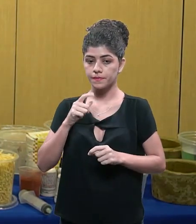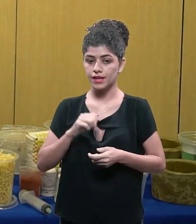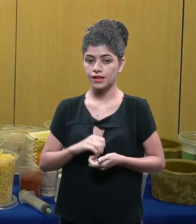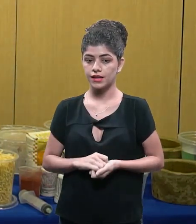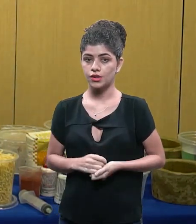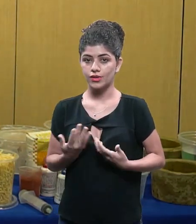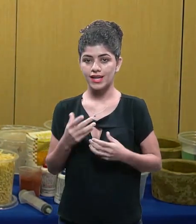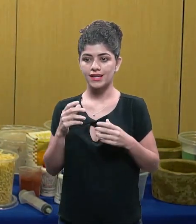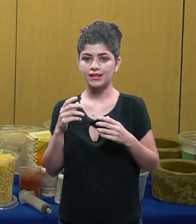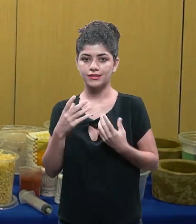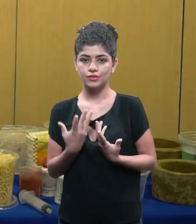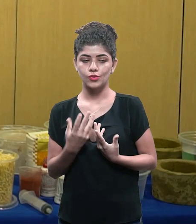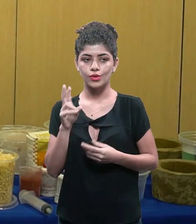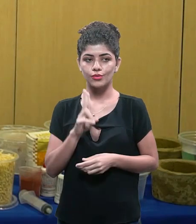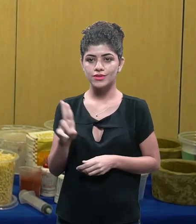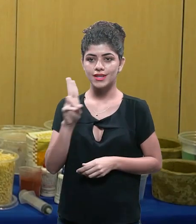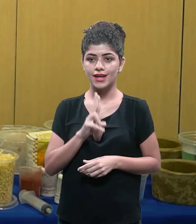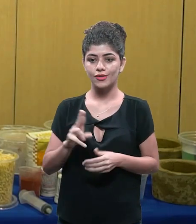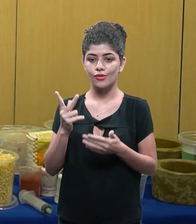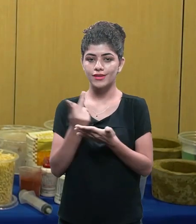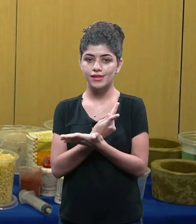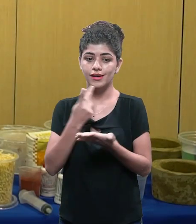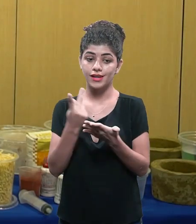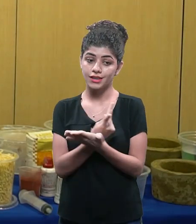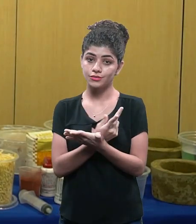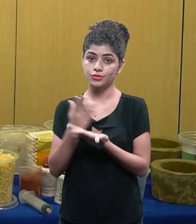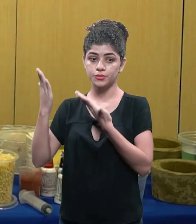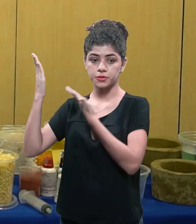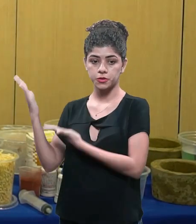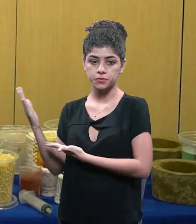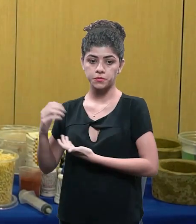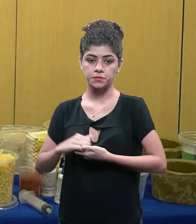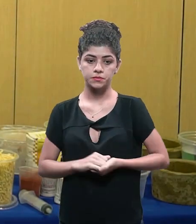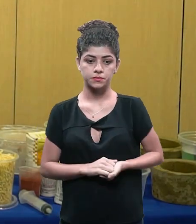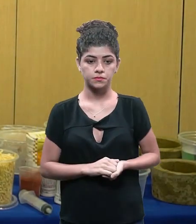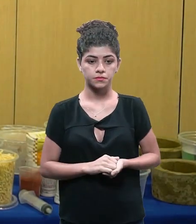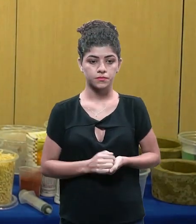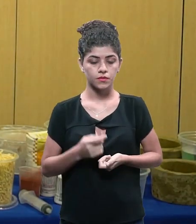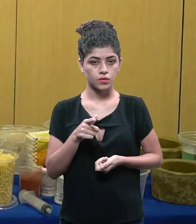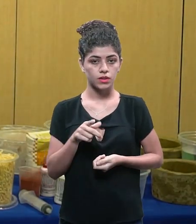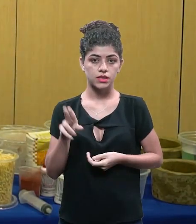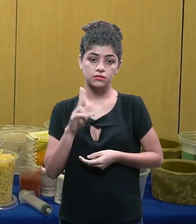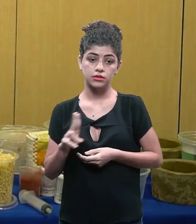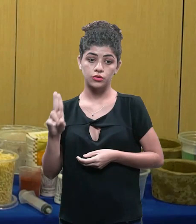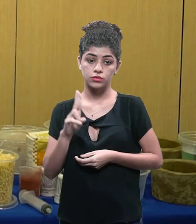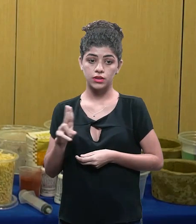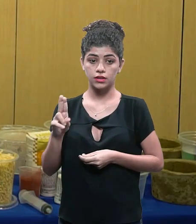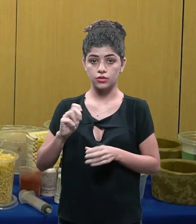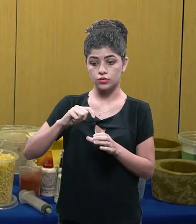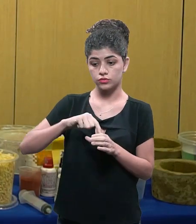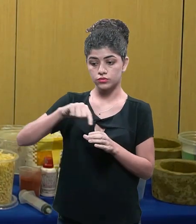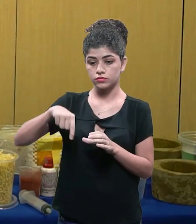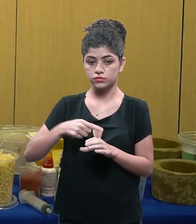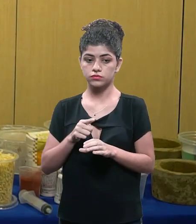olha alguns casos errados que eu fiz questão de trazer pra vocês pra vocês observarem o que não devem cometer se eu usar essa forma